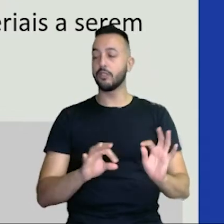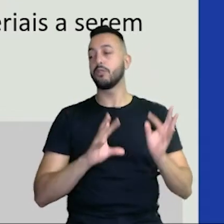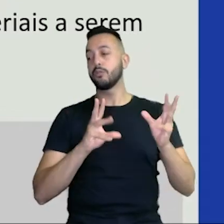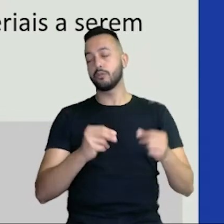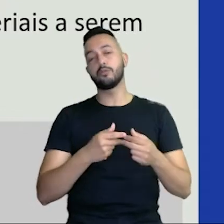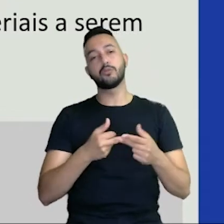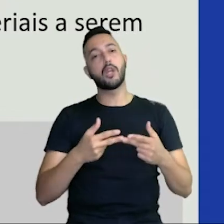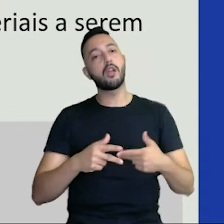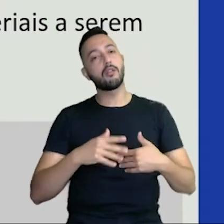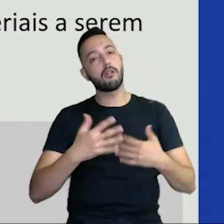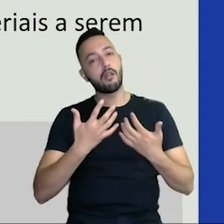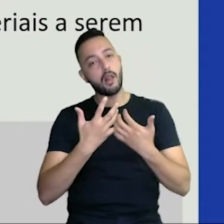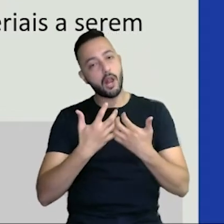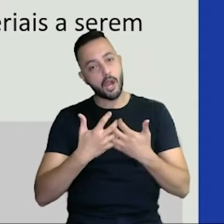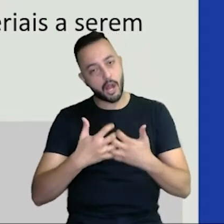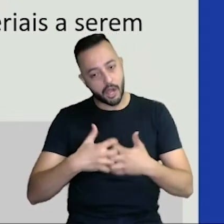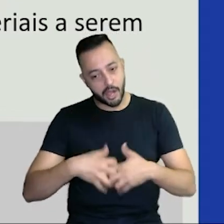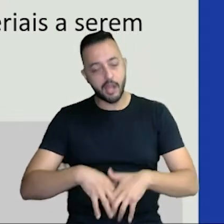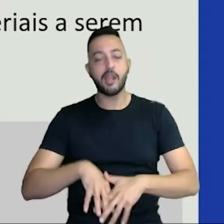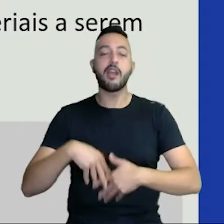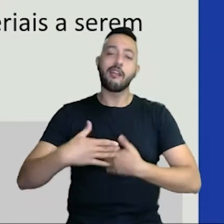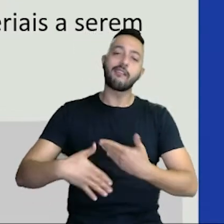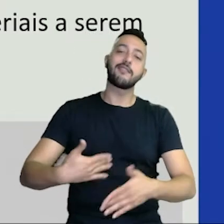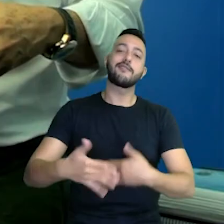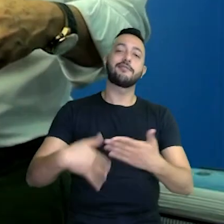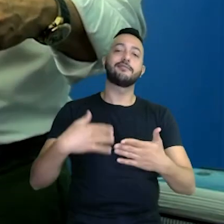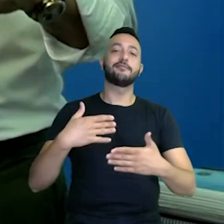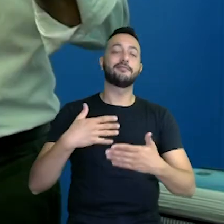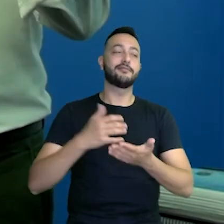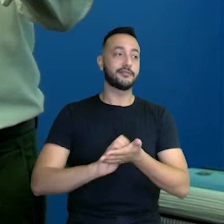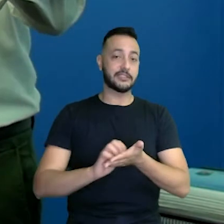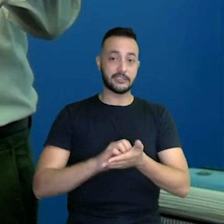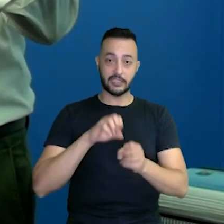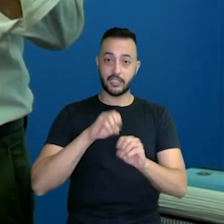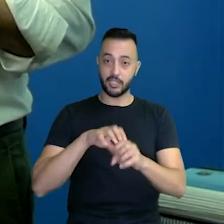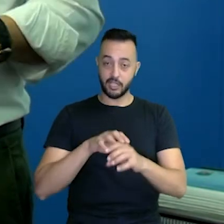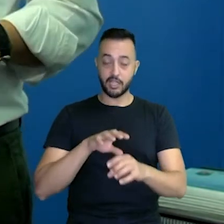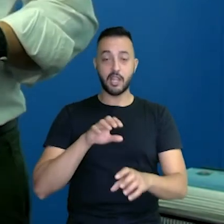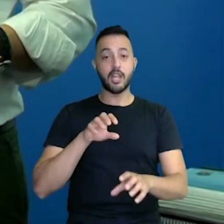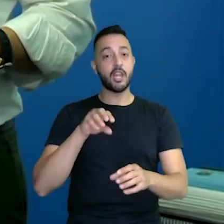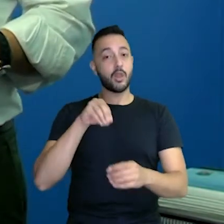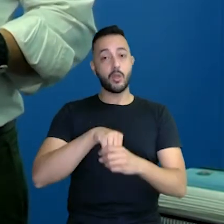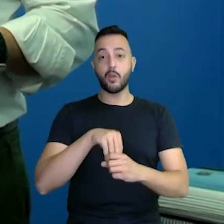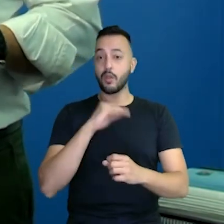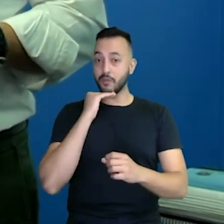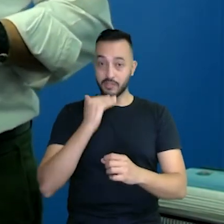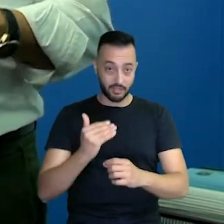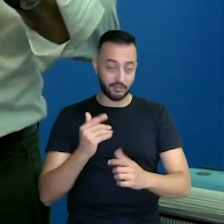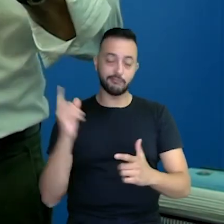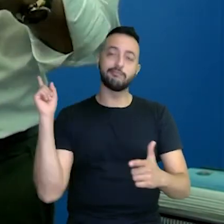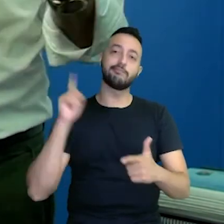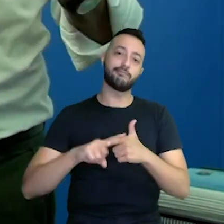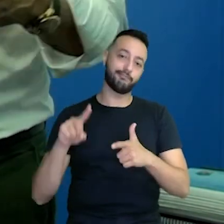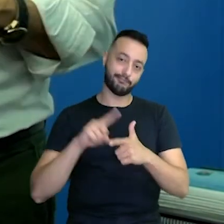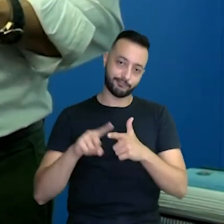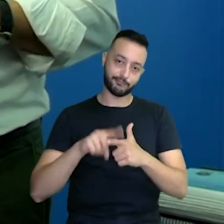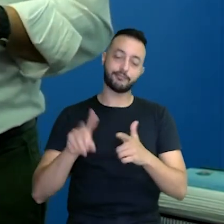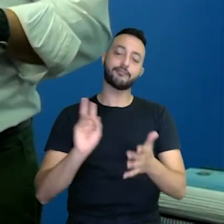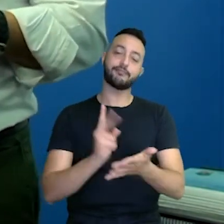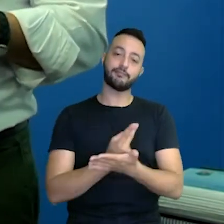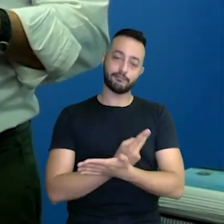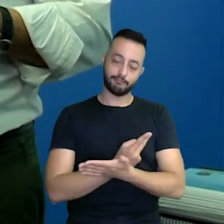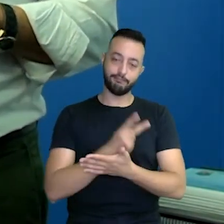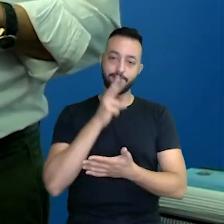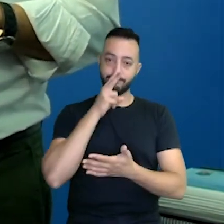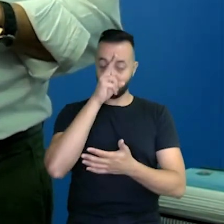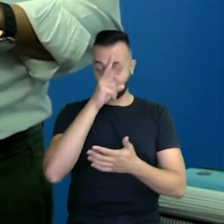que a máquina funcione, a Secretaria da Educação, sem esses núcleos, um núcleo desse, causará um problema, falta dele, causará um